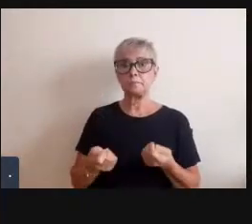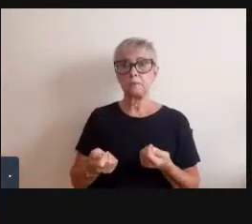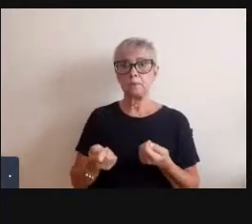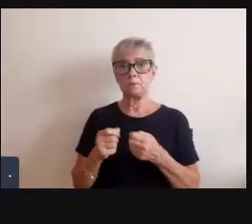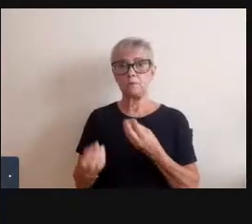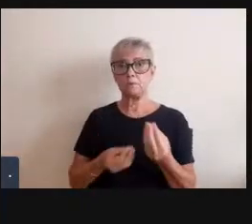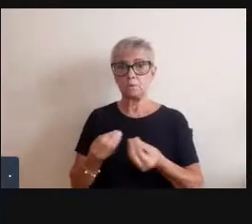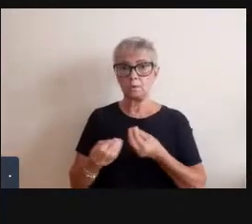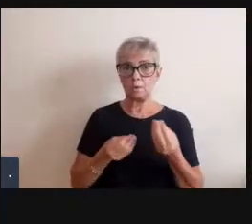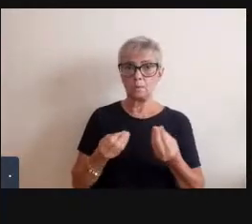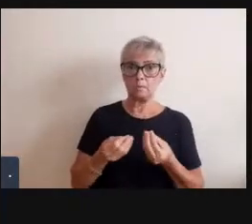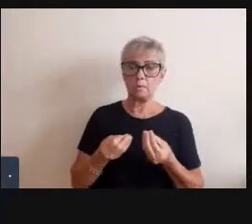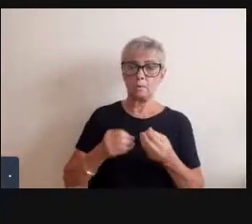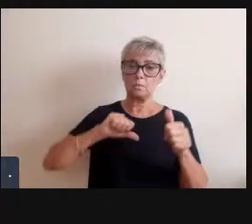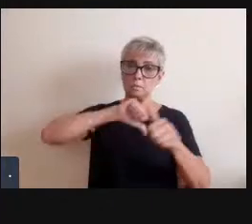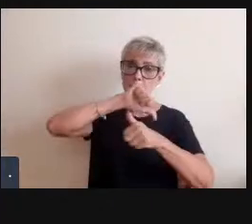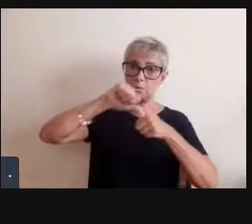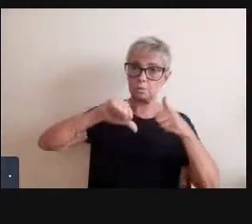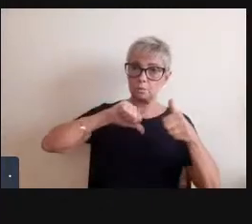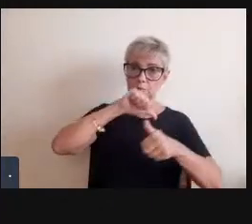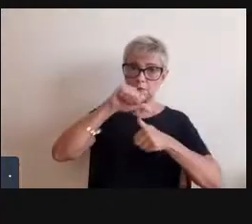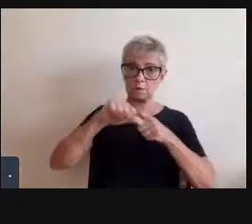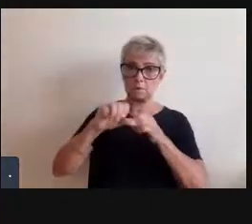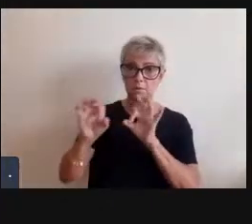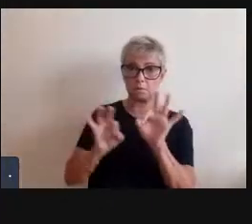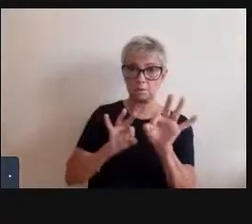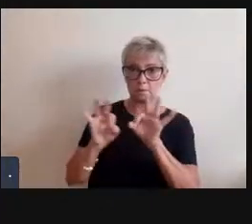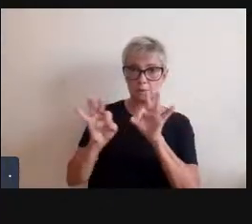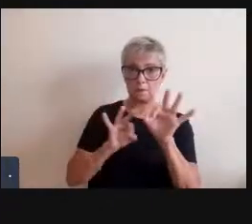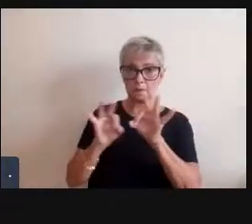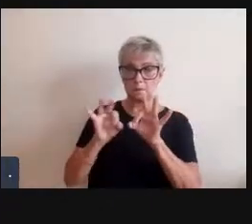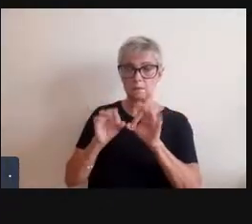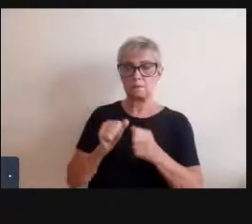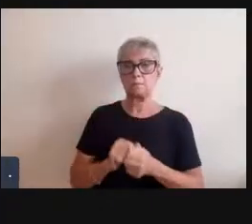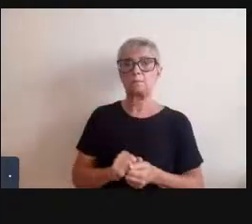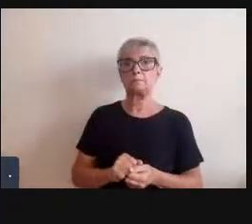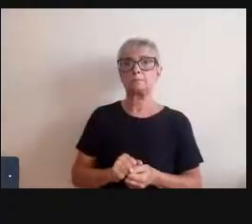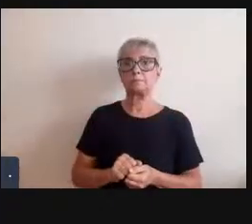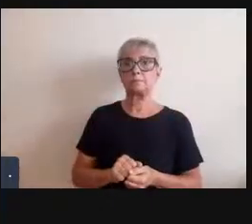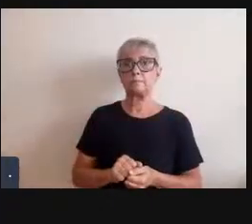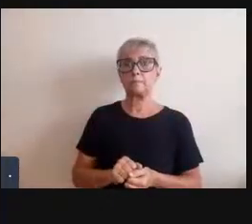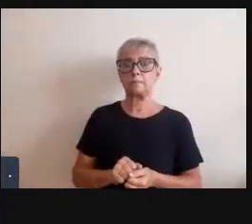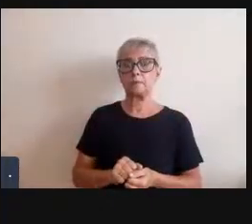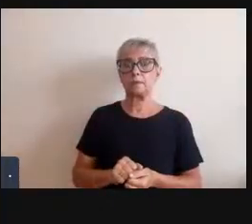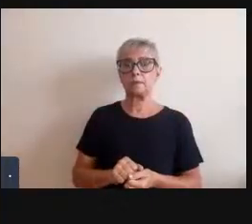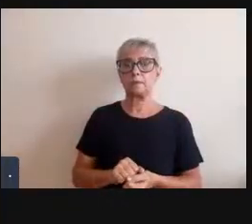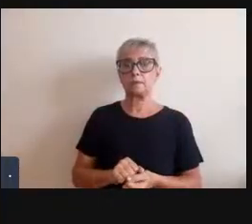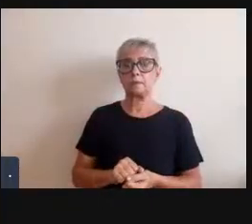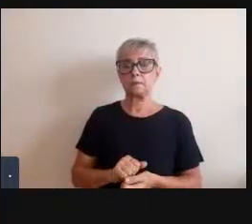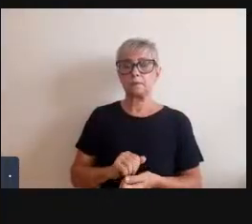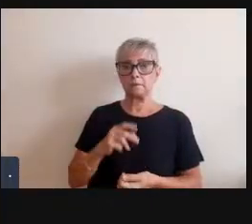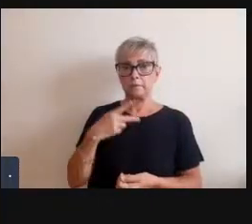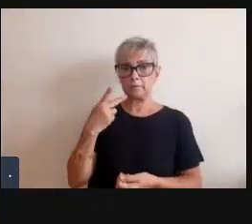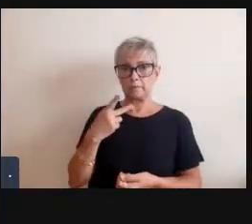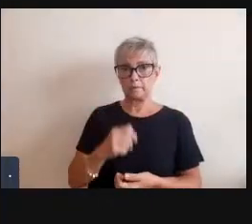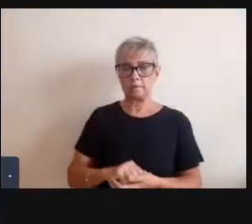modificação e o doutor Reginaldo Cardi que irá fazer a sua fala enquanto Mariano